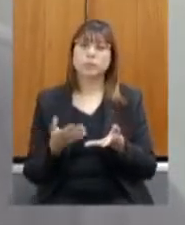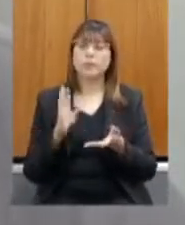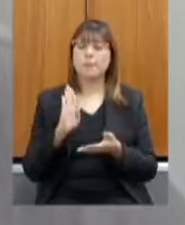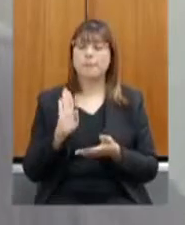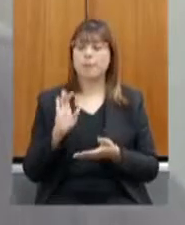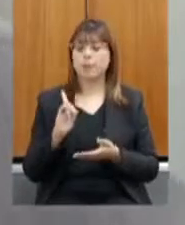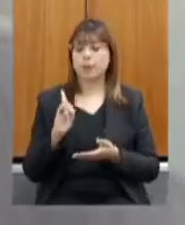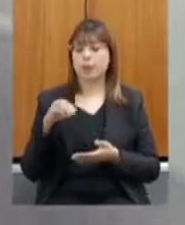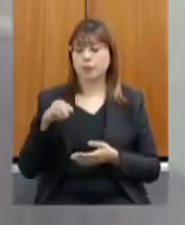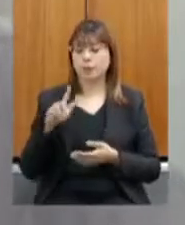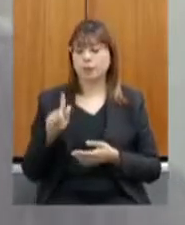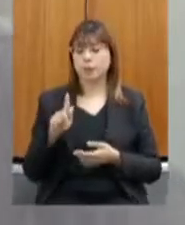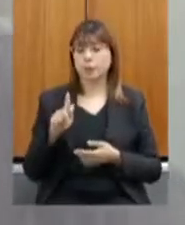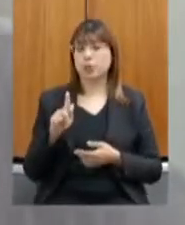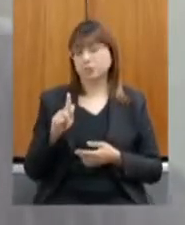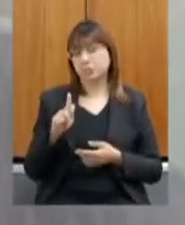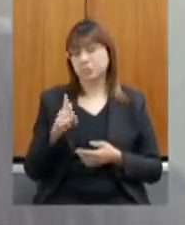não tem